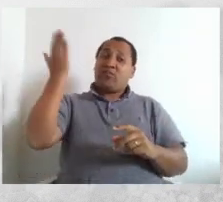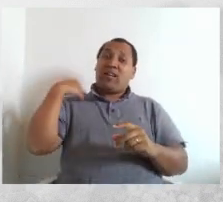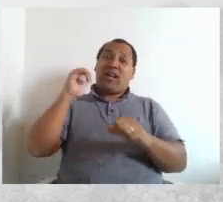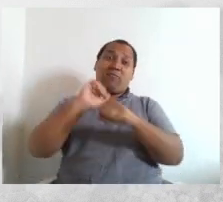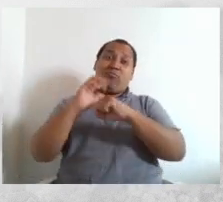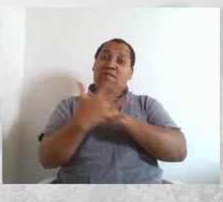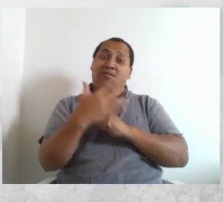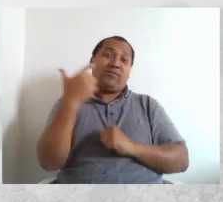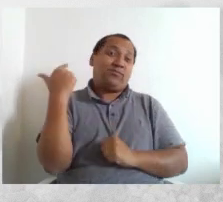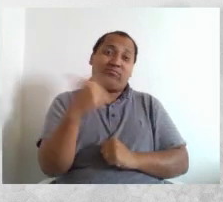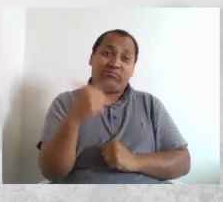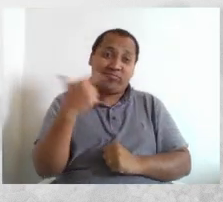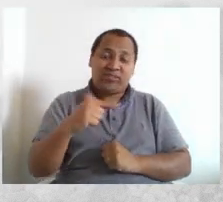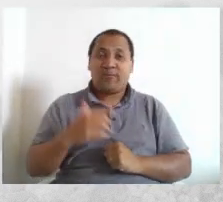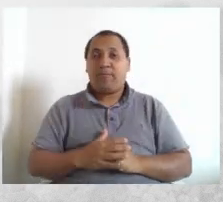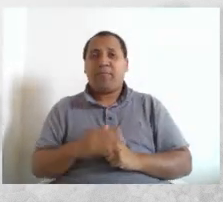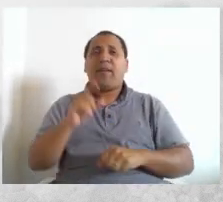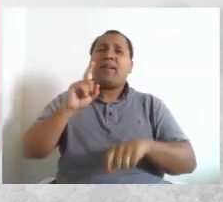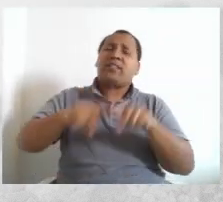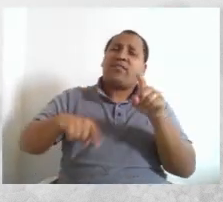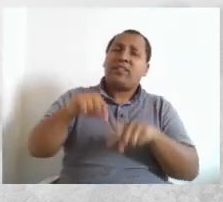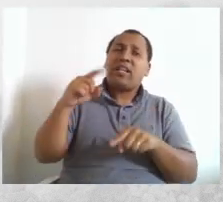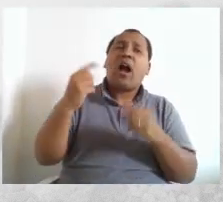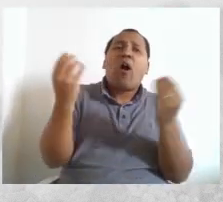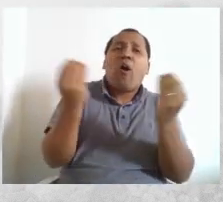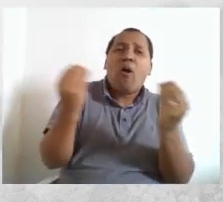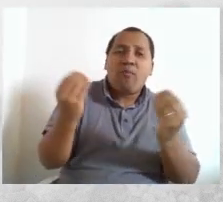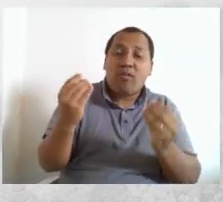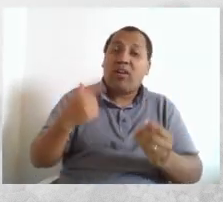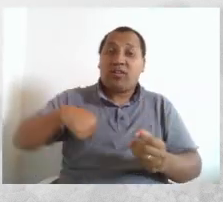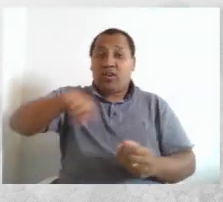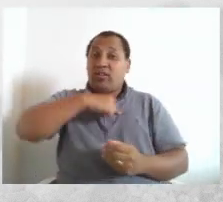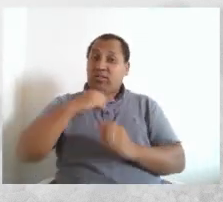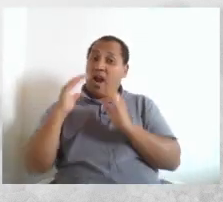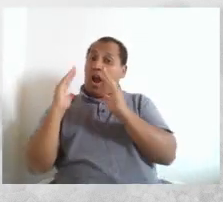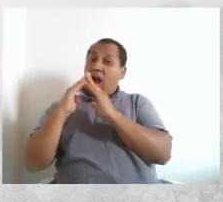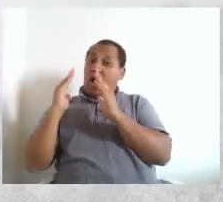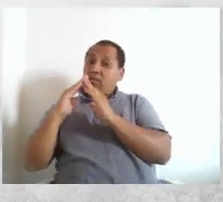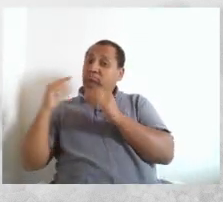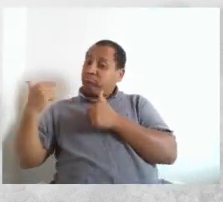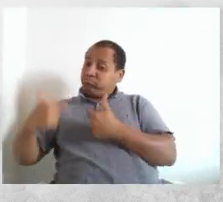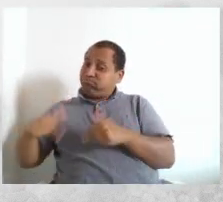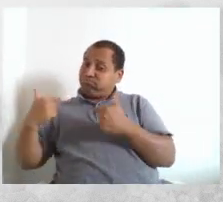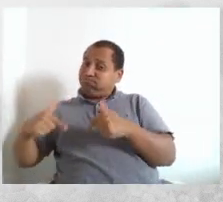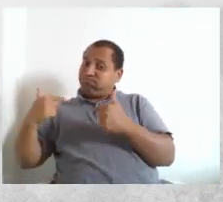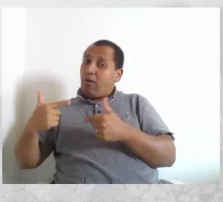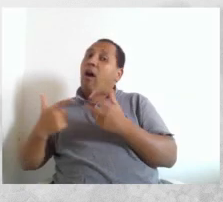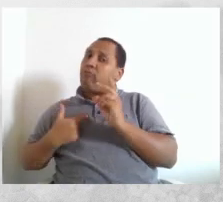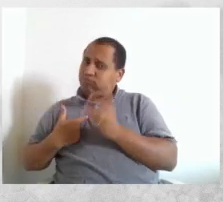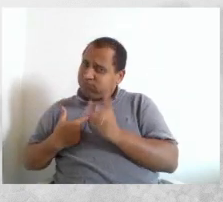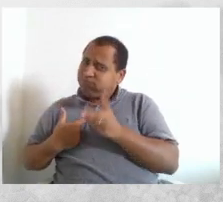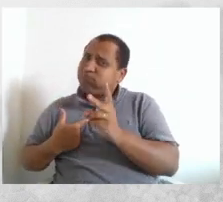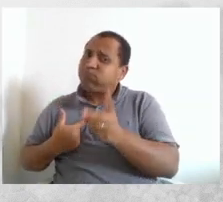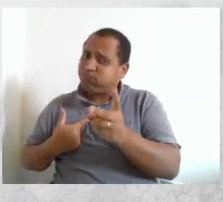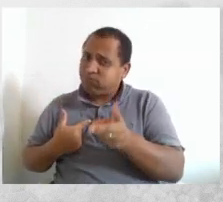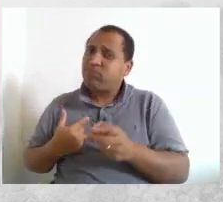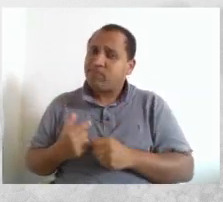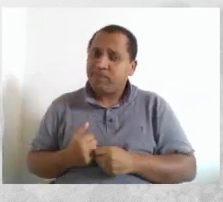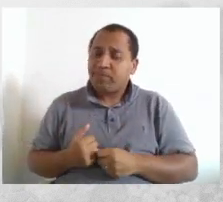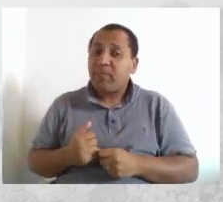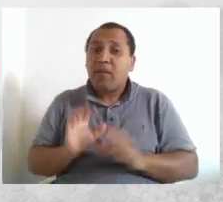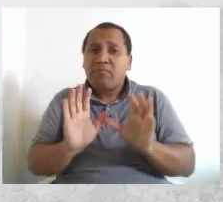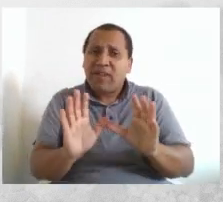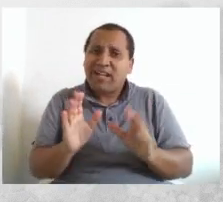vivíamos esse momento de pandemia. A atividade remota, ela vai fazer parte do nosso dia a dia por um